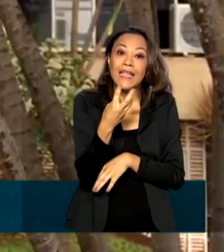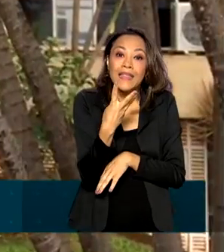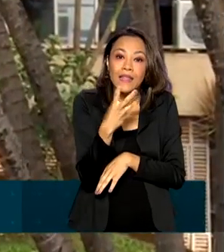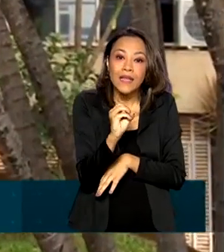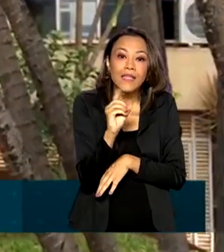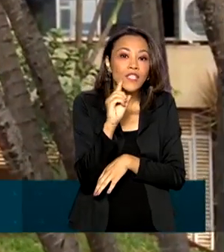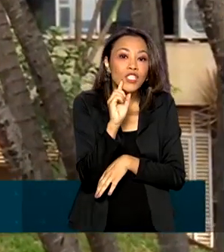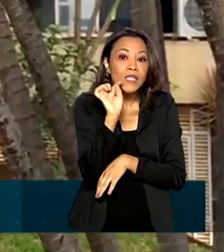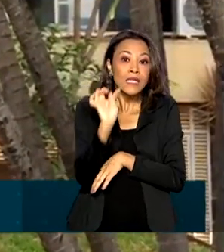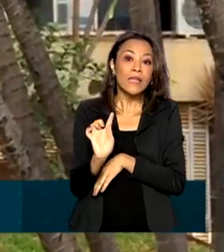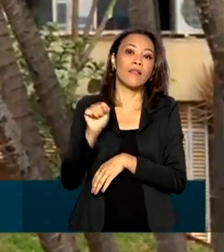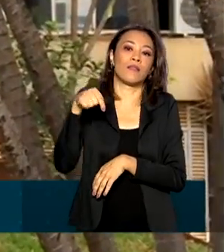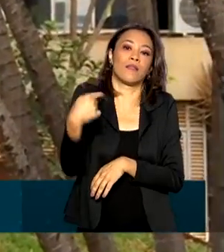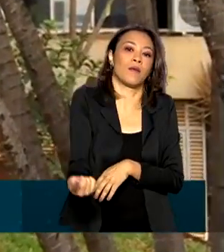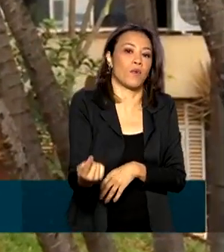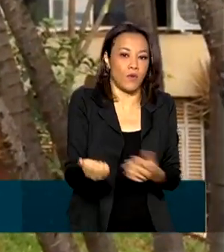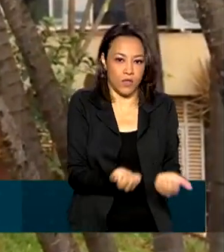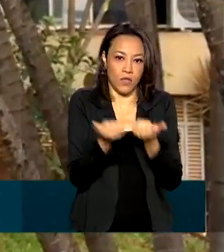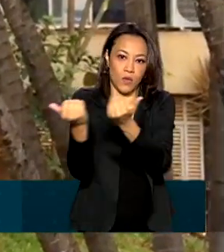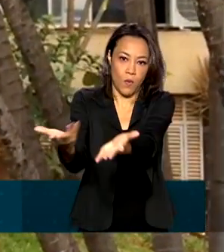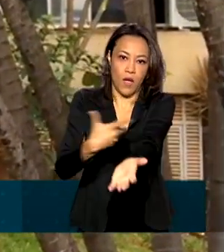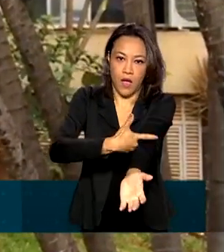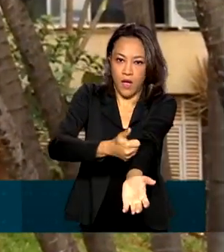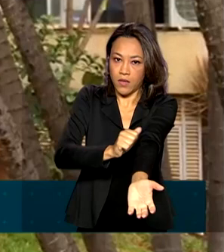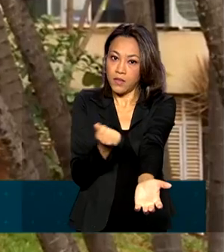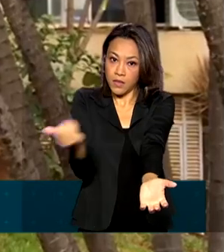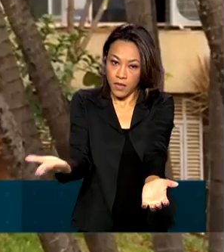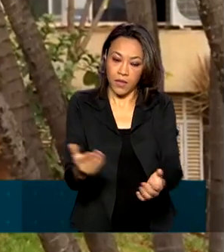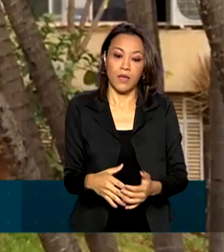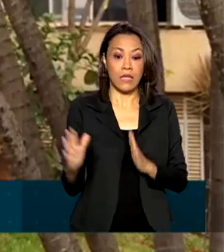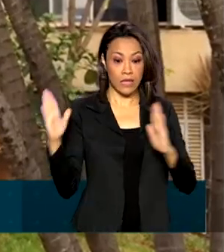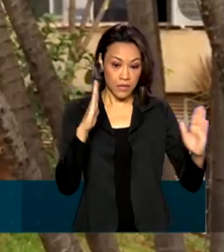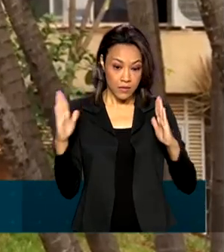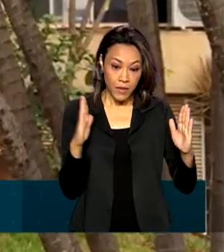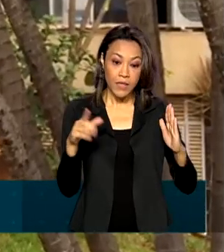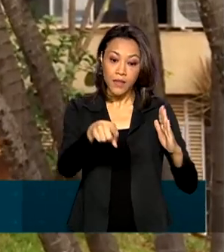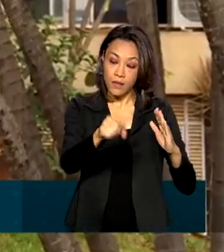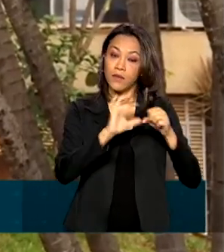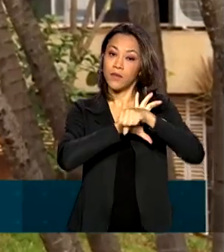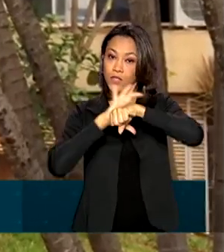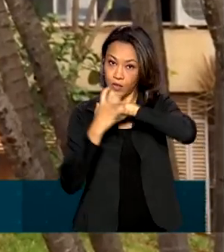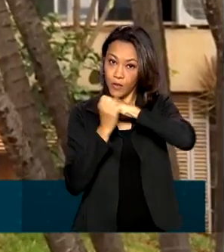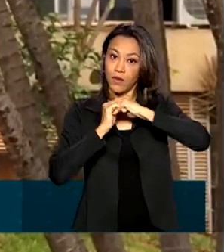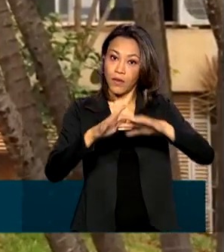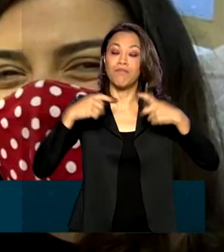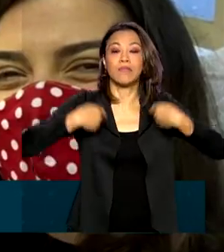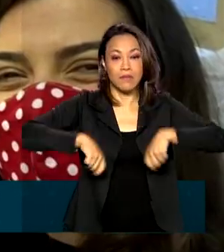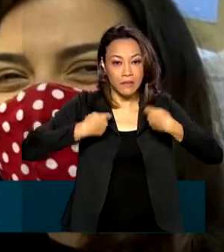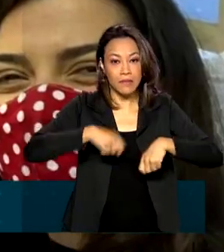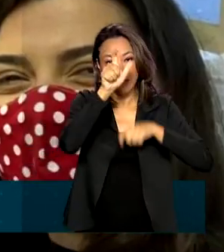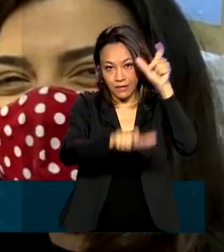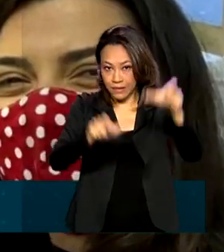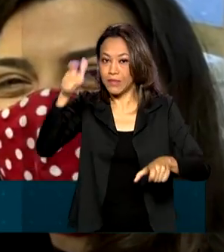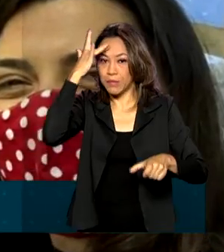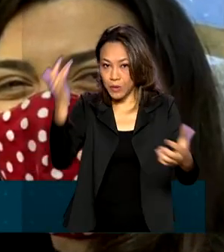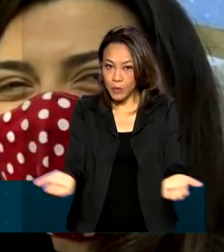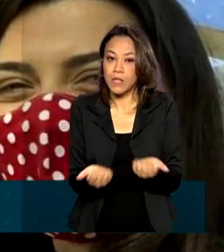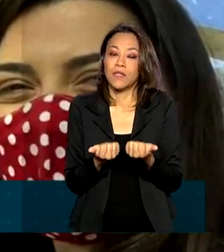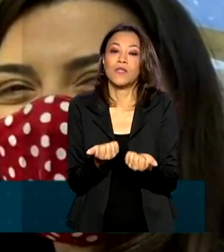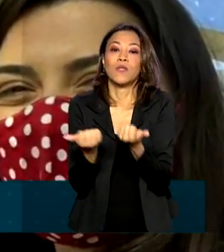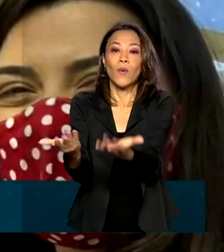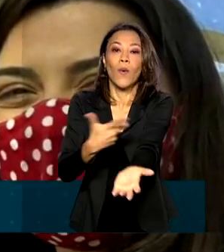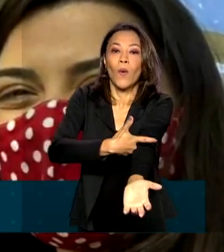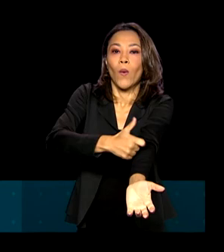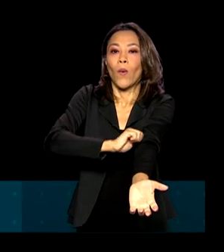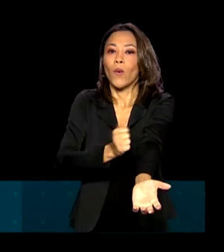A gente reforça que mesmo nesse período de pandemia do coronavírus, ainda é necessário que as pessoas doem sangue. A Júlia sabe bem